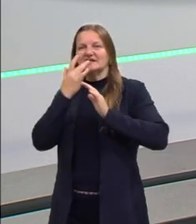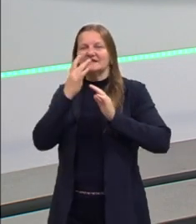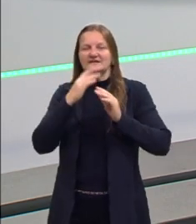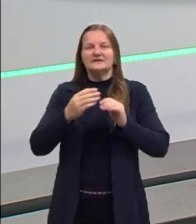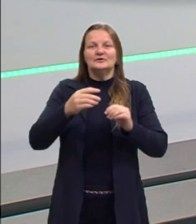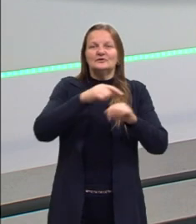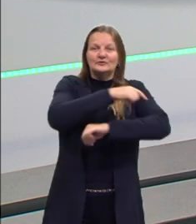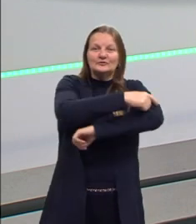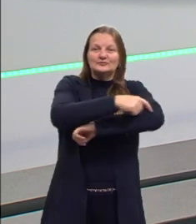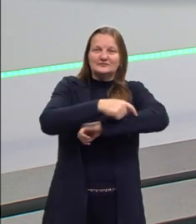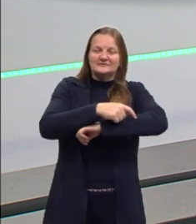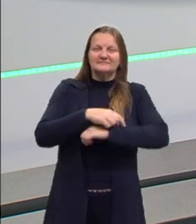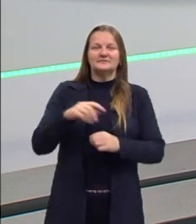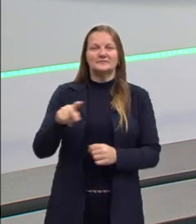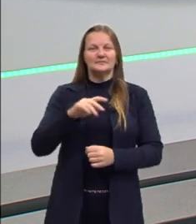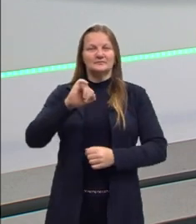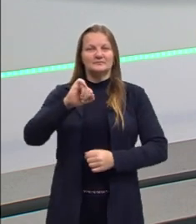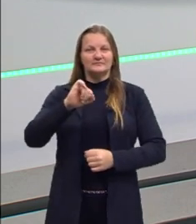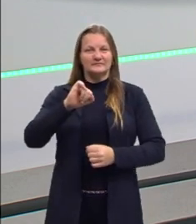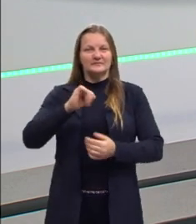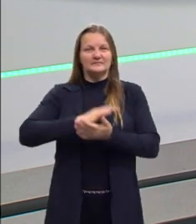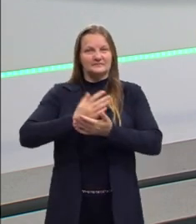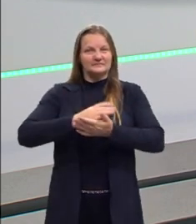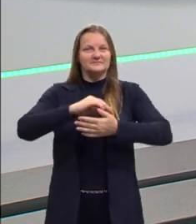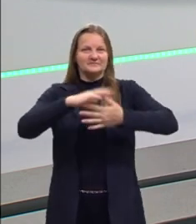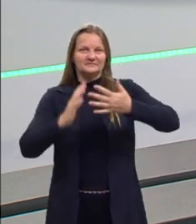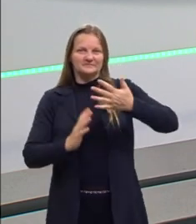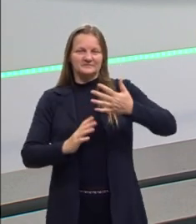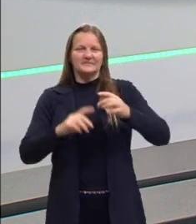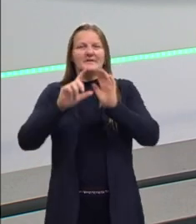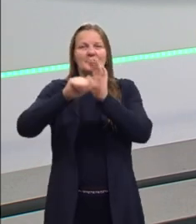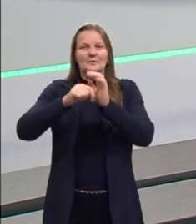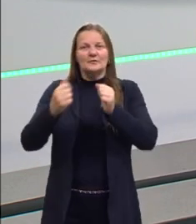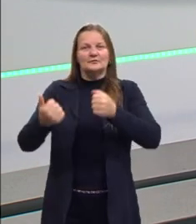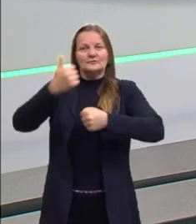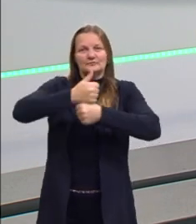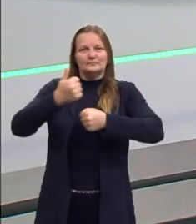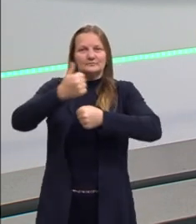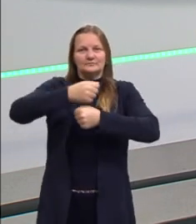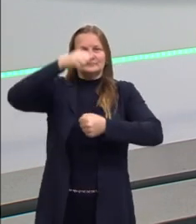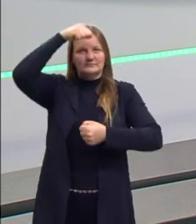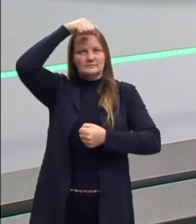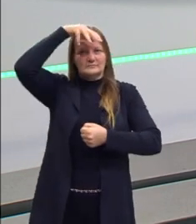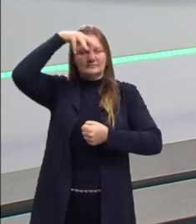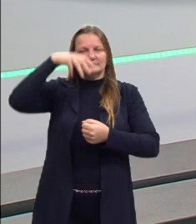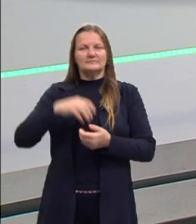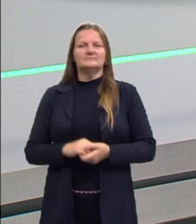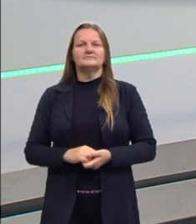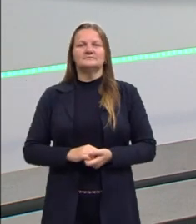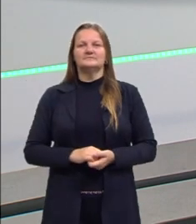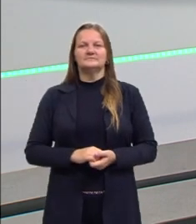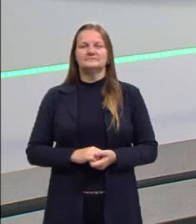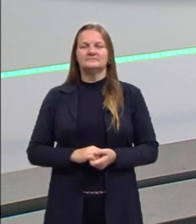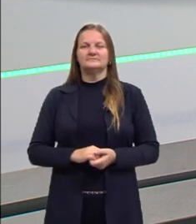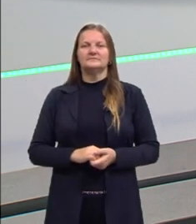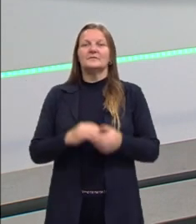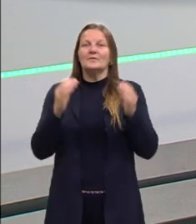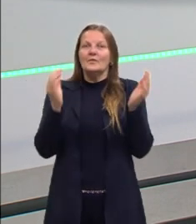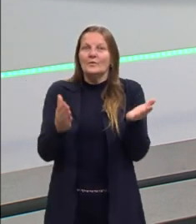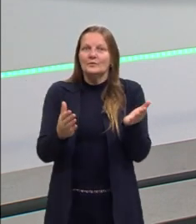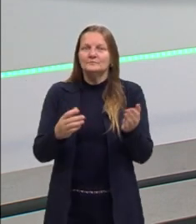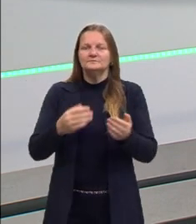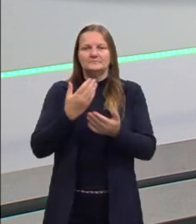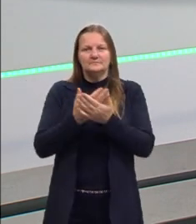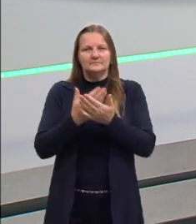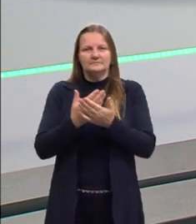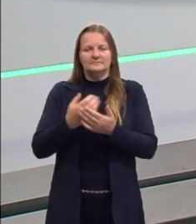No cantinho, a professora intérprete Lucimeia e depois vai vir a professora intérprete Suzana. Então, hoje, na